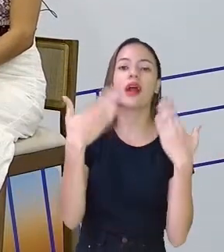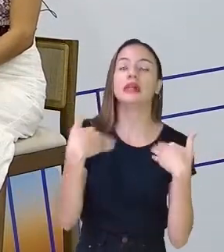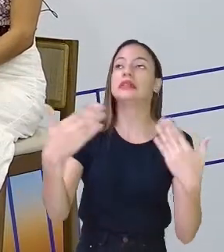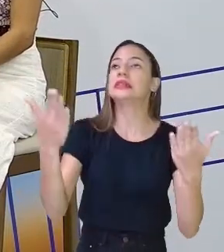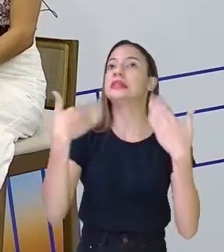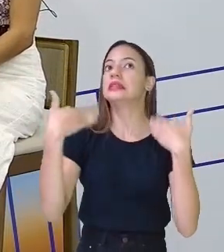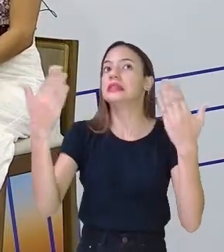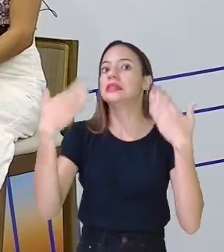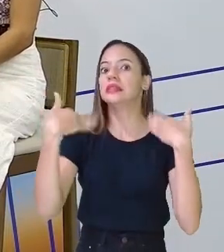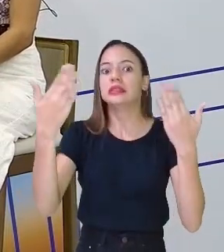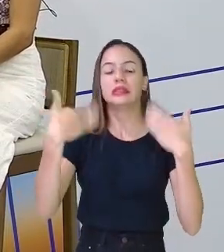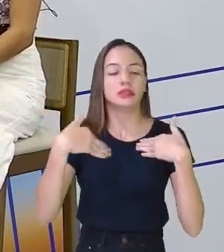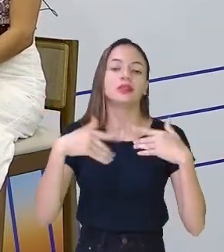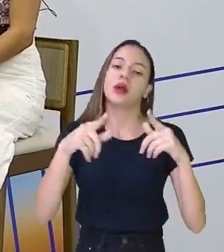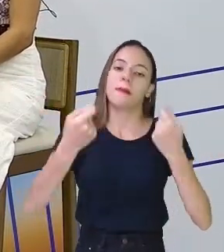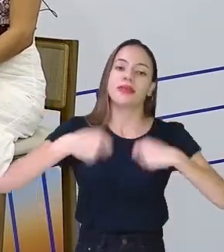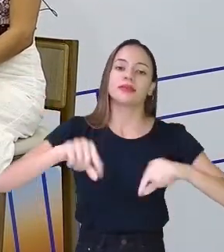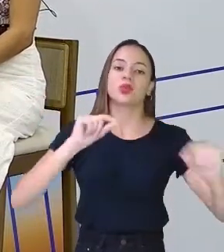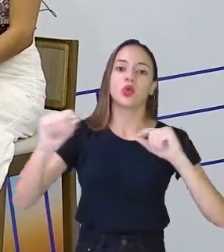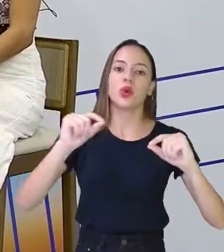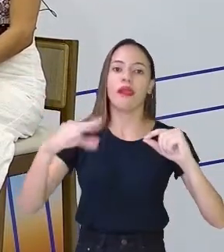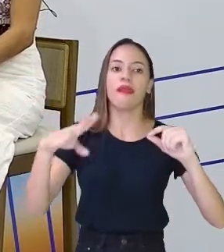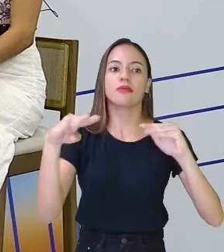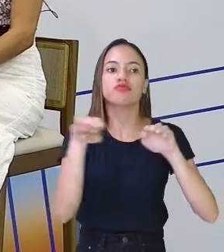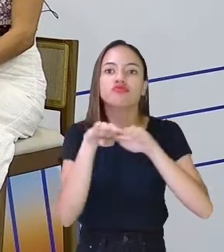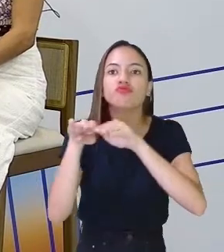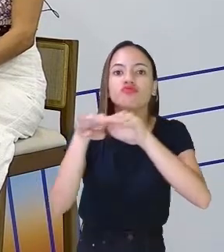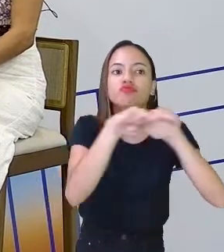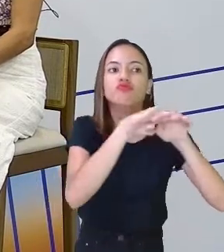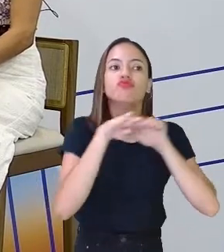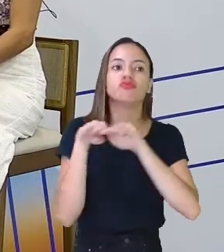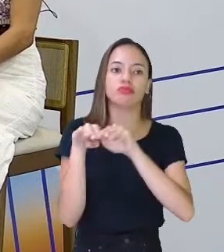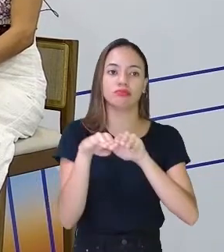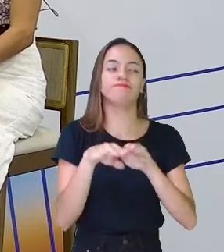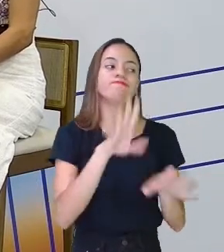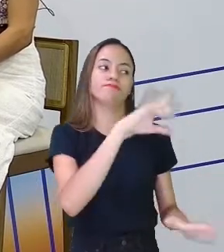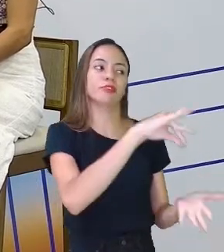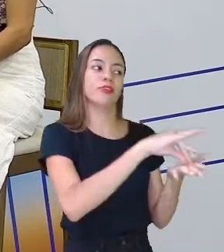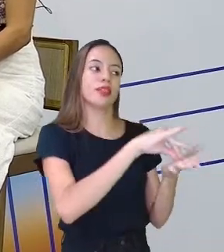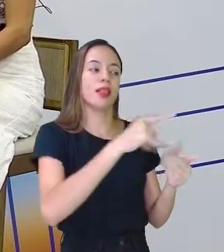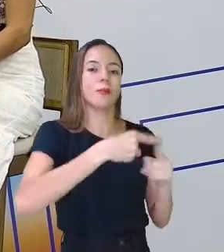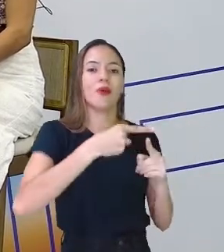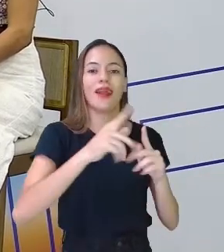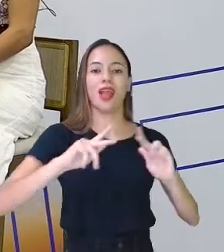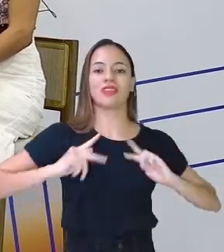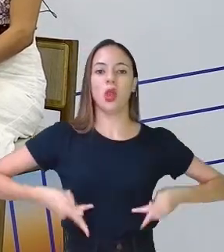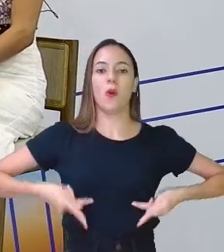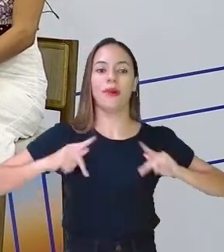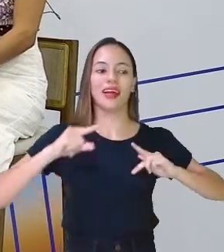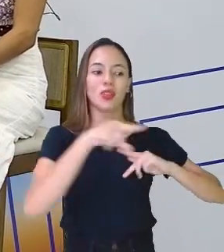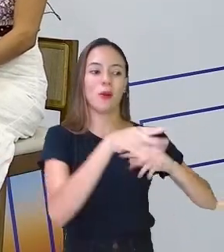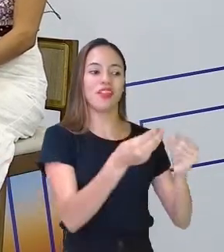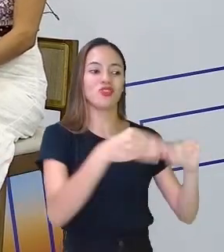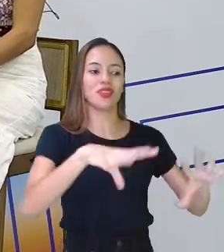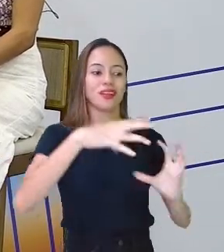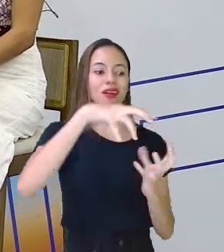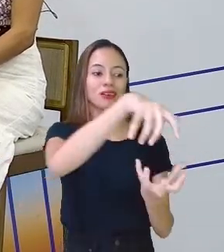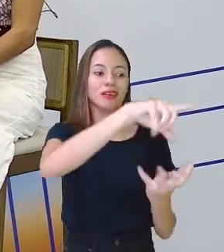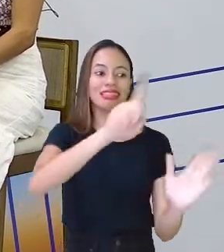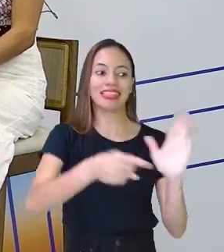Tem que estar tudo equilibrado. Exatamente. Quando o homem interfere de forma negativa na natureza, é isso que a gente tem, não é?